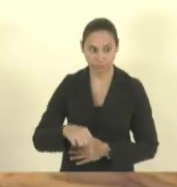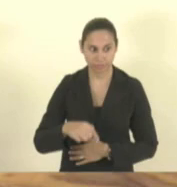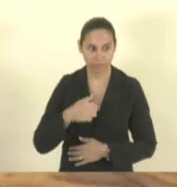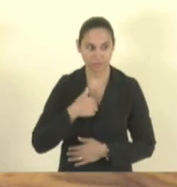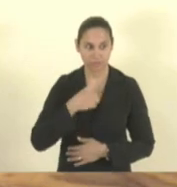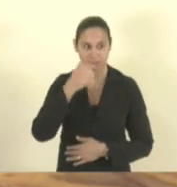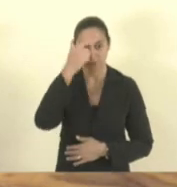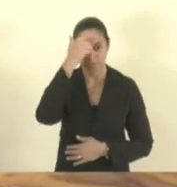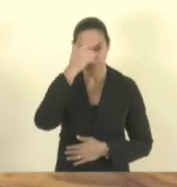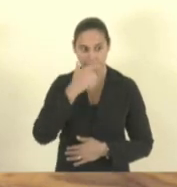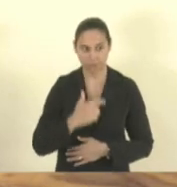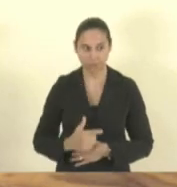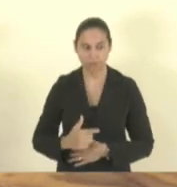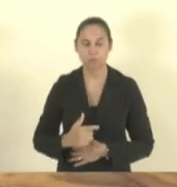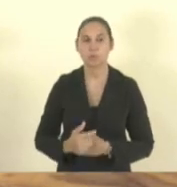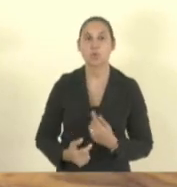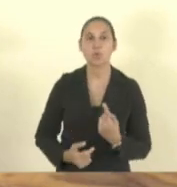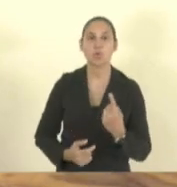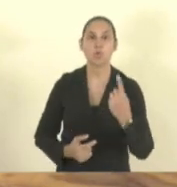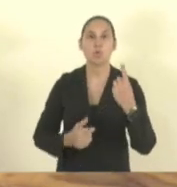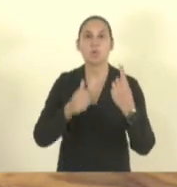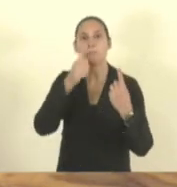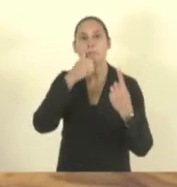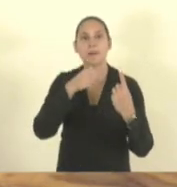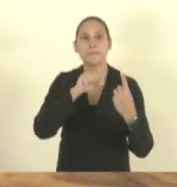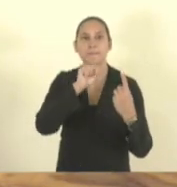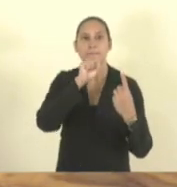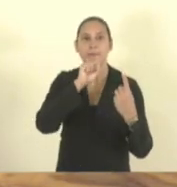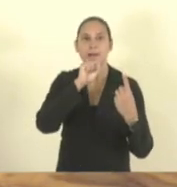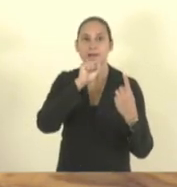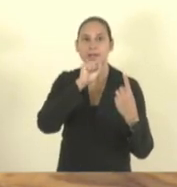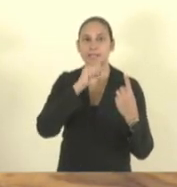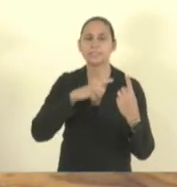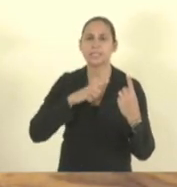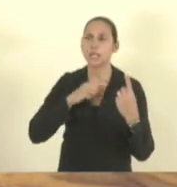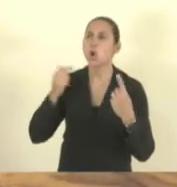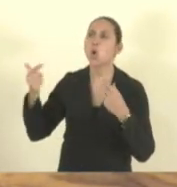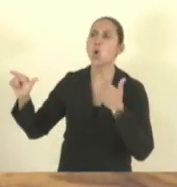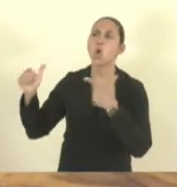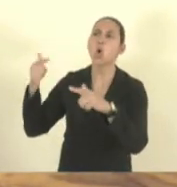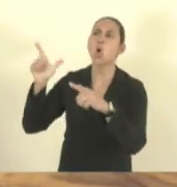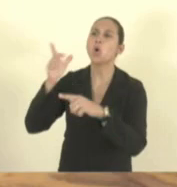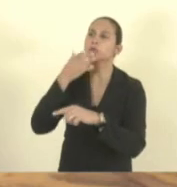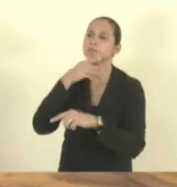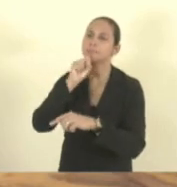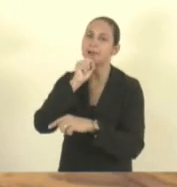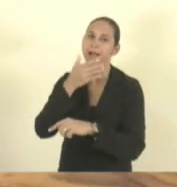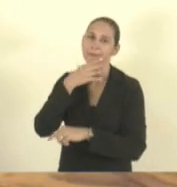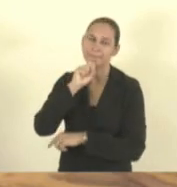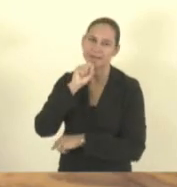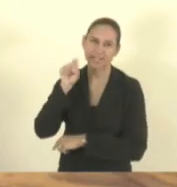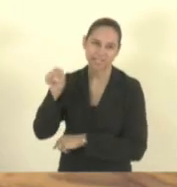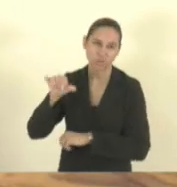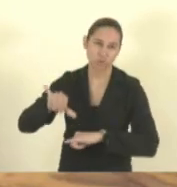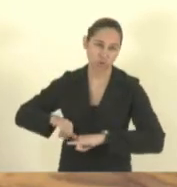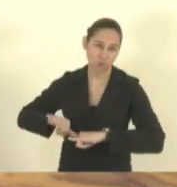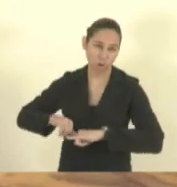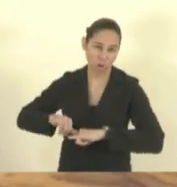uma em um milhão desses pais que estão aqui chorando. Graças a Deus,